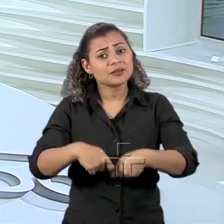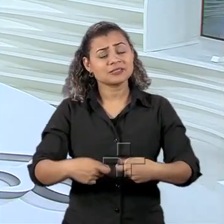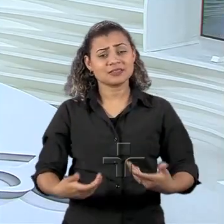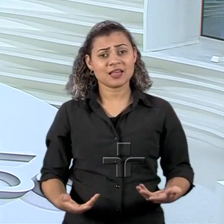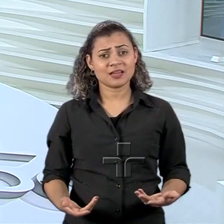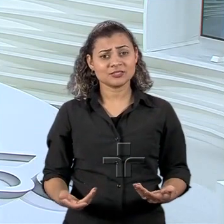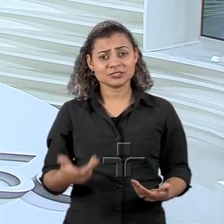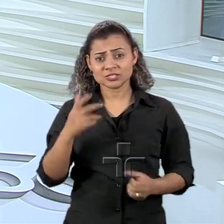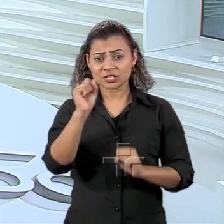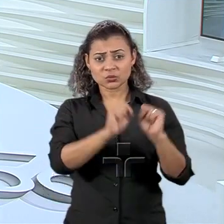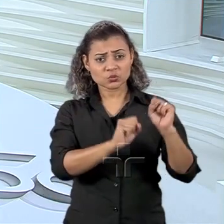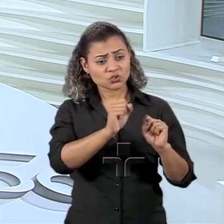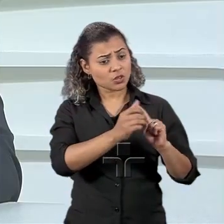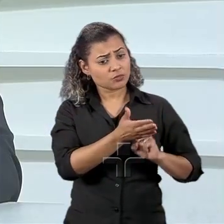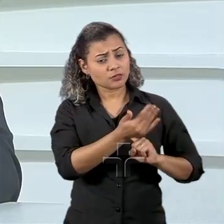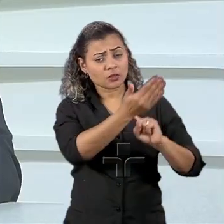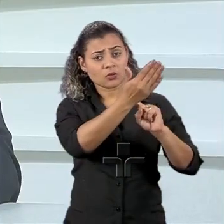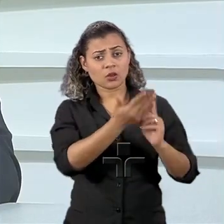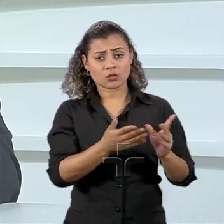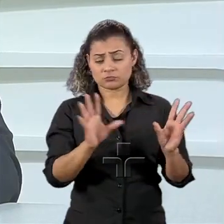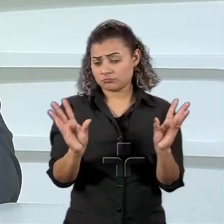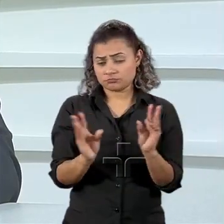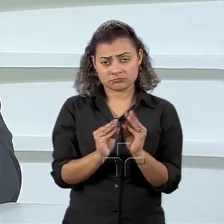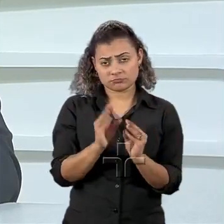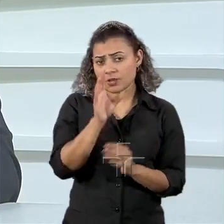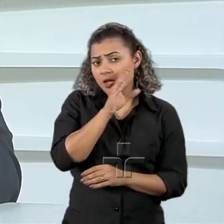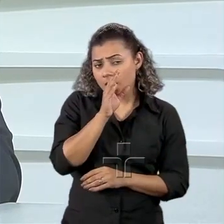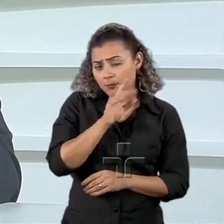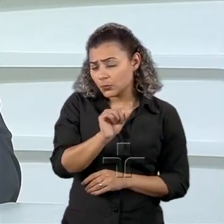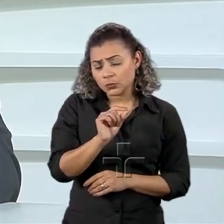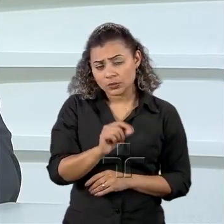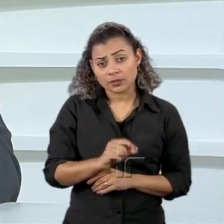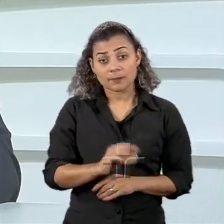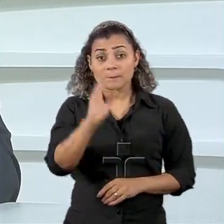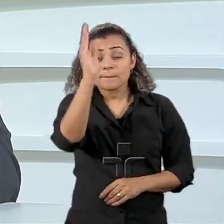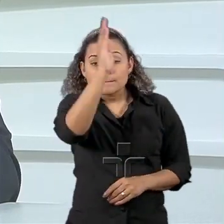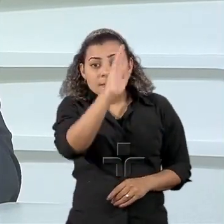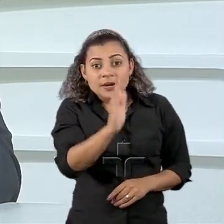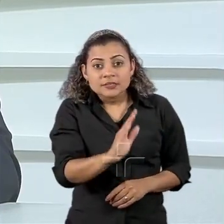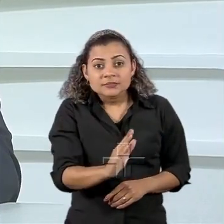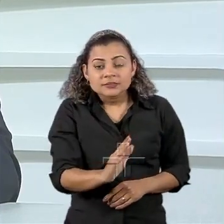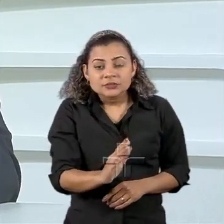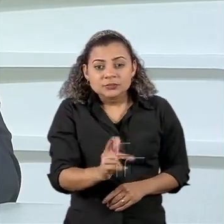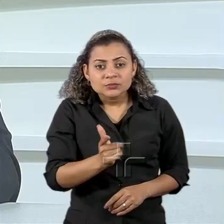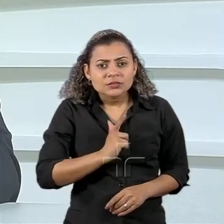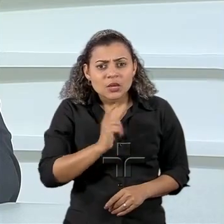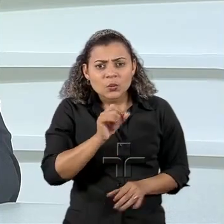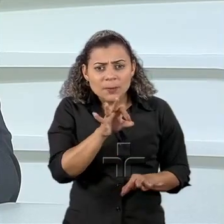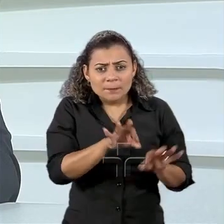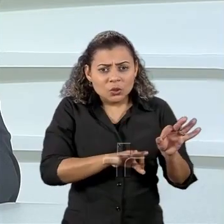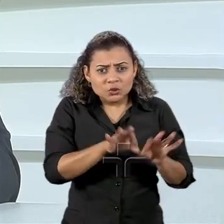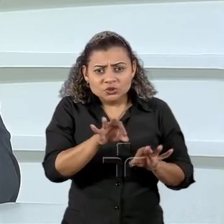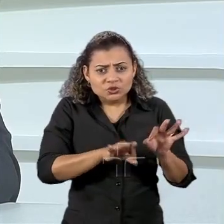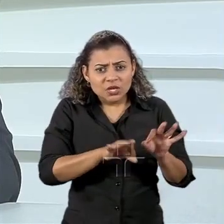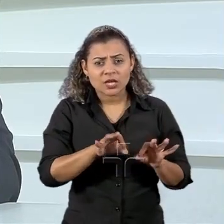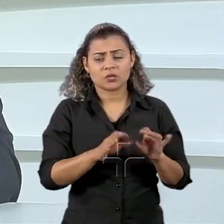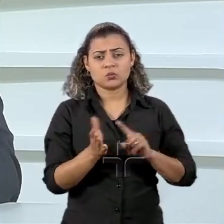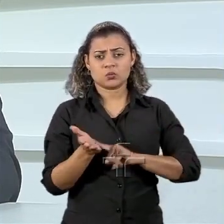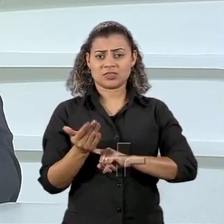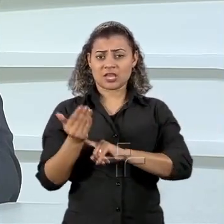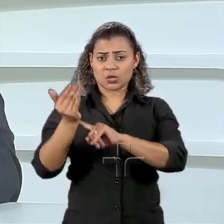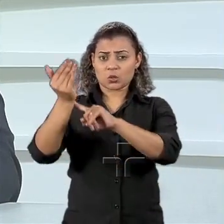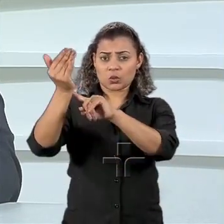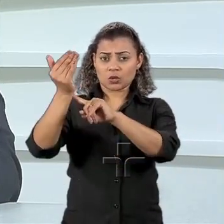industrial tecnológica. Só para concluir, no Brasil, é claro que um projeto político industrial tecnológico é